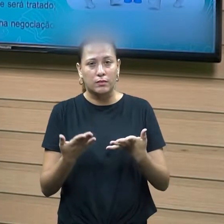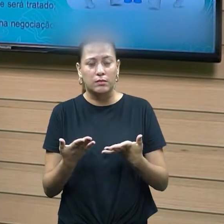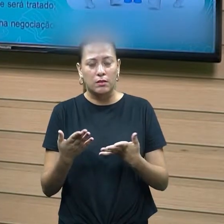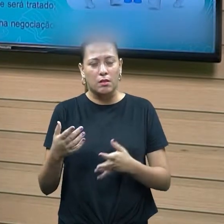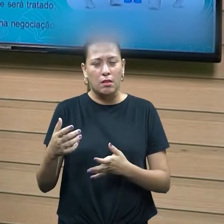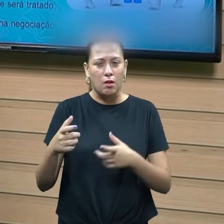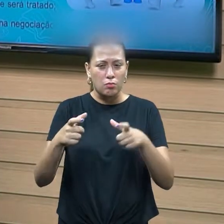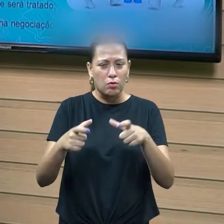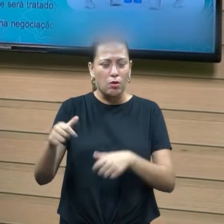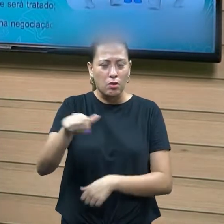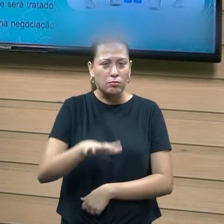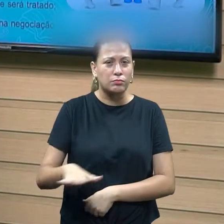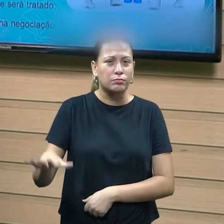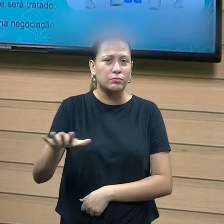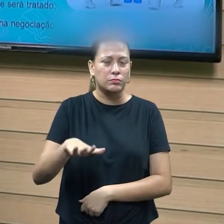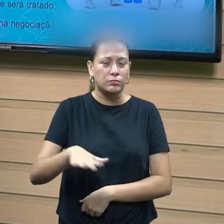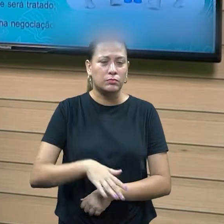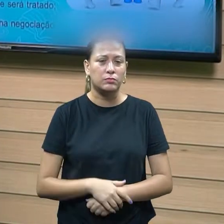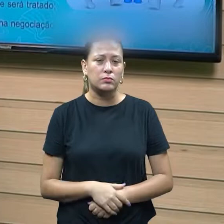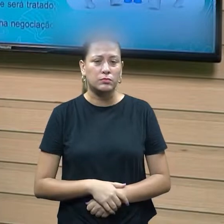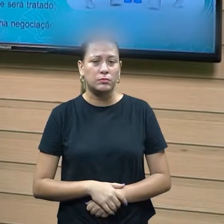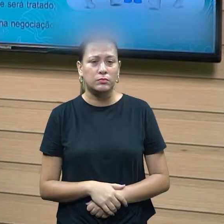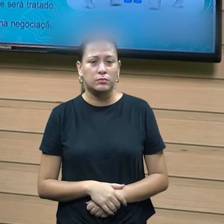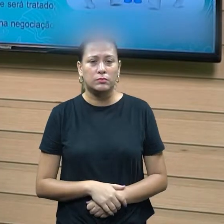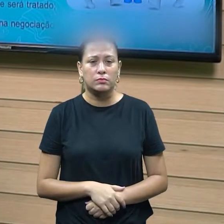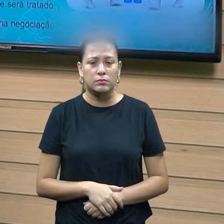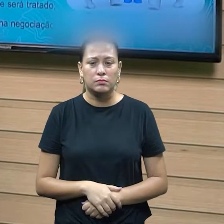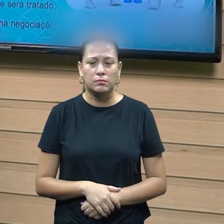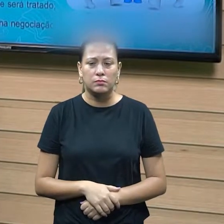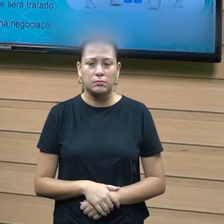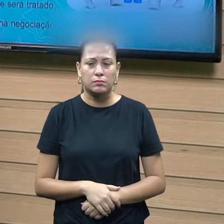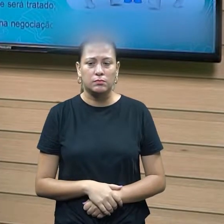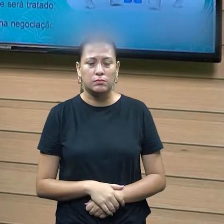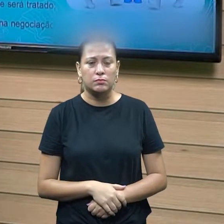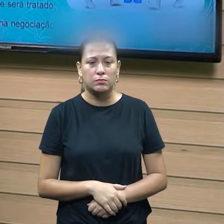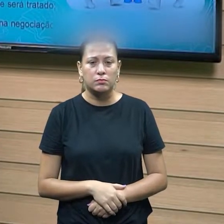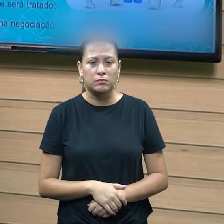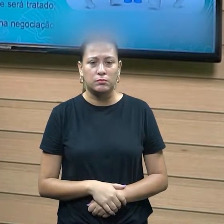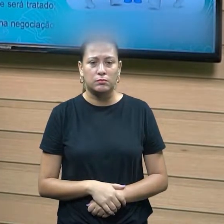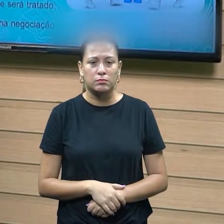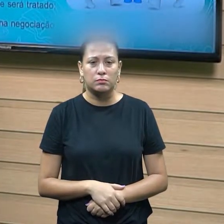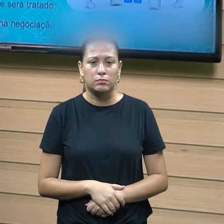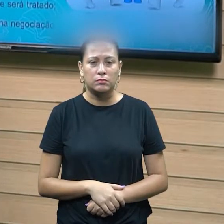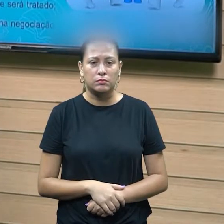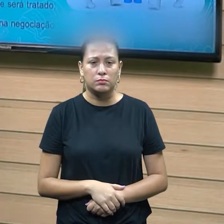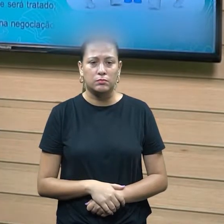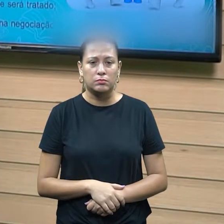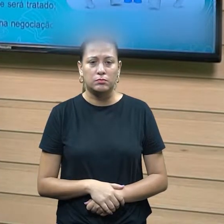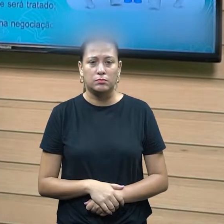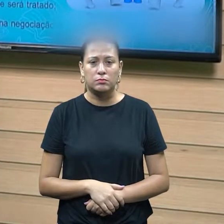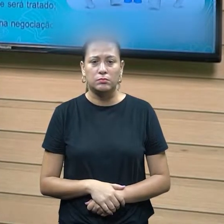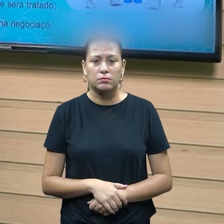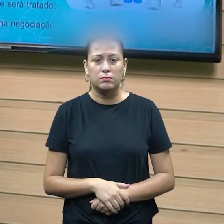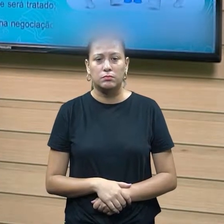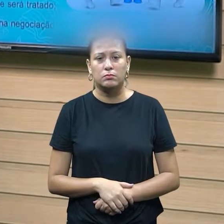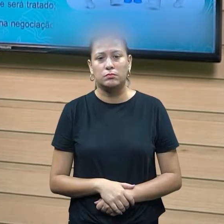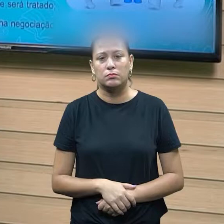espaço é muito interessante também que a gente está buscando esse espaço que ele possa